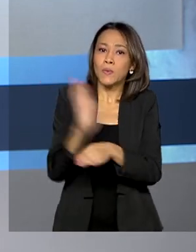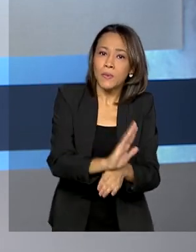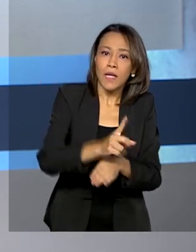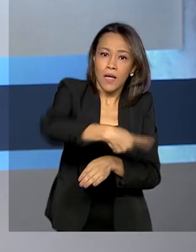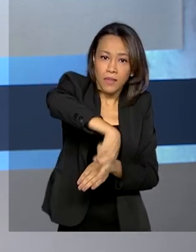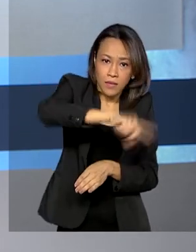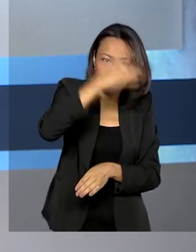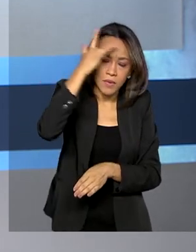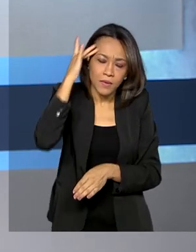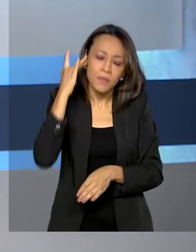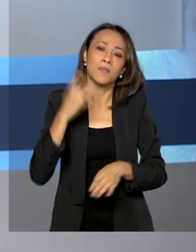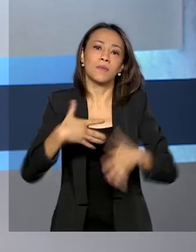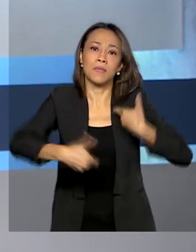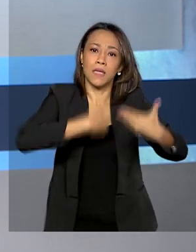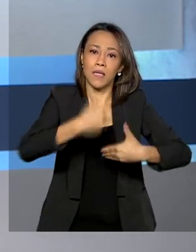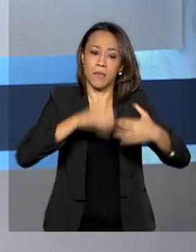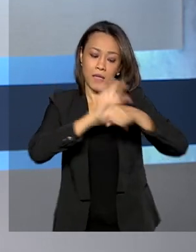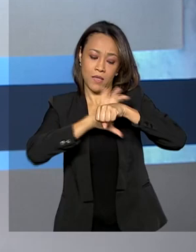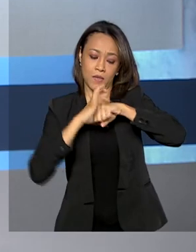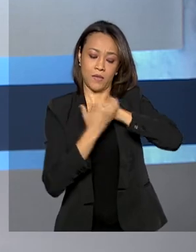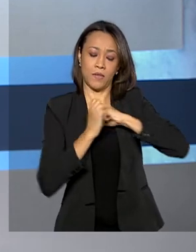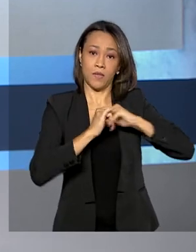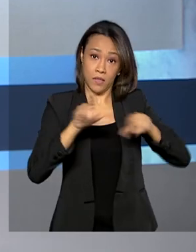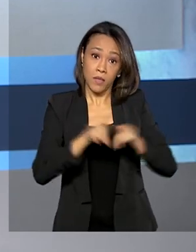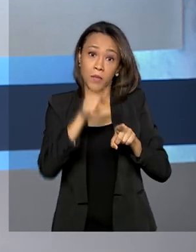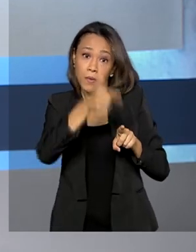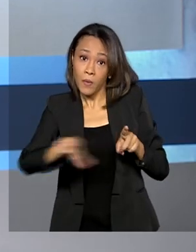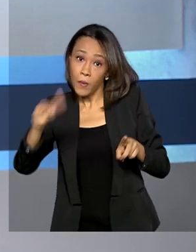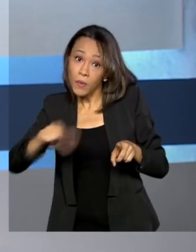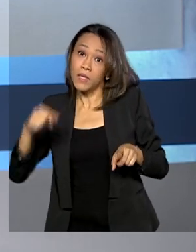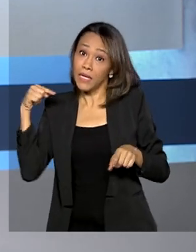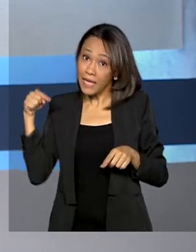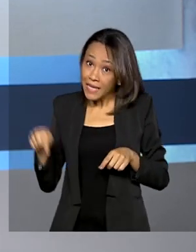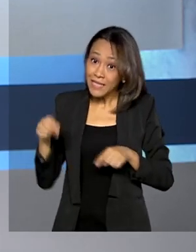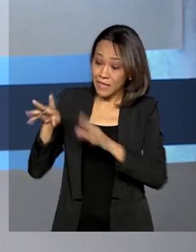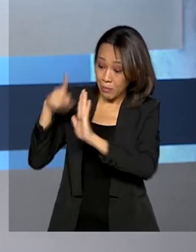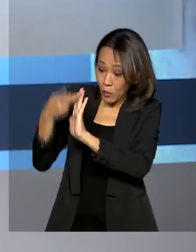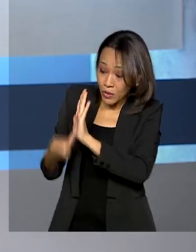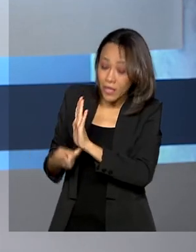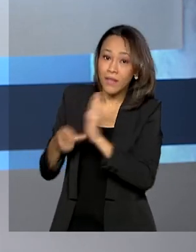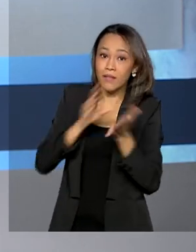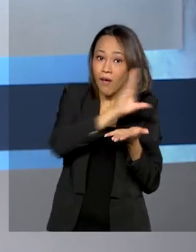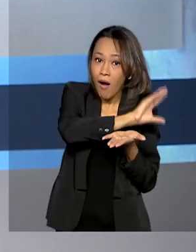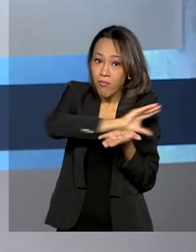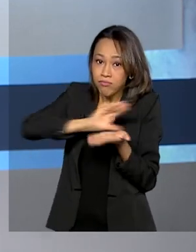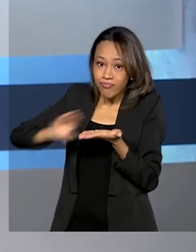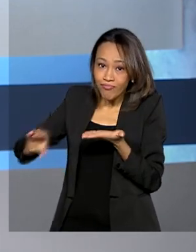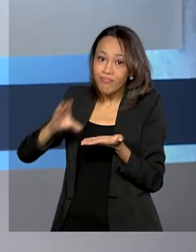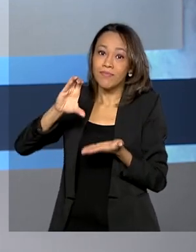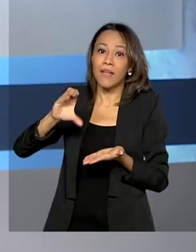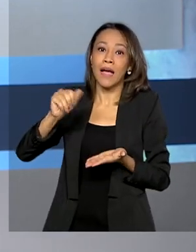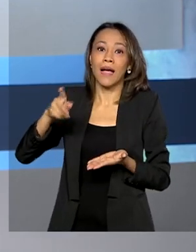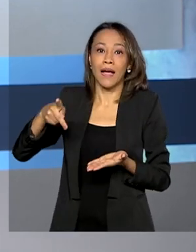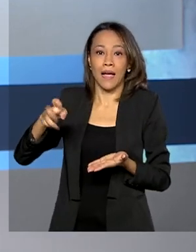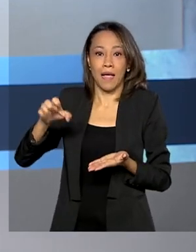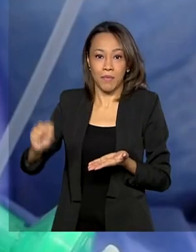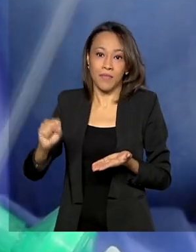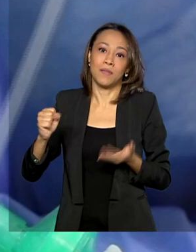Covid-19 e também outras doenças. O projeto inovador recebeu verba da CAPES do Ministério da Educação.